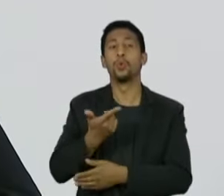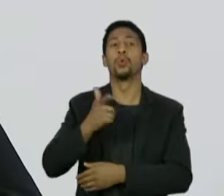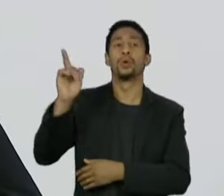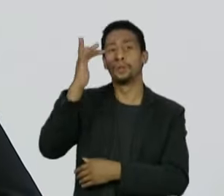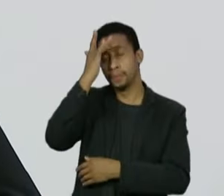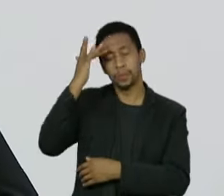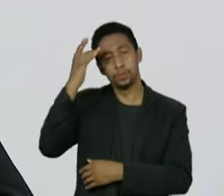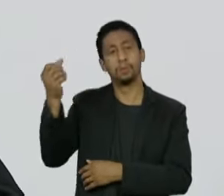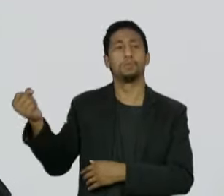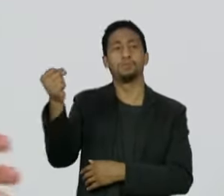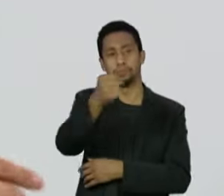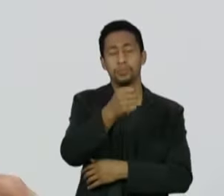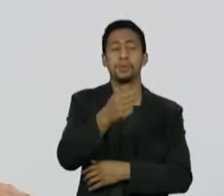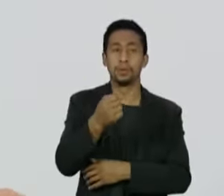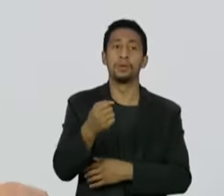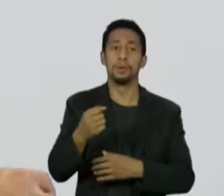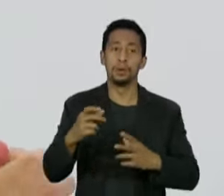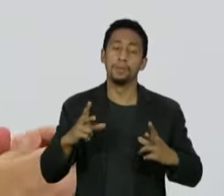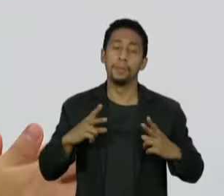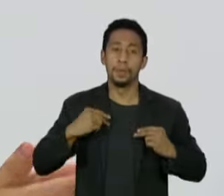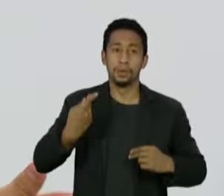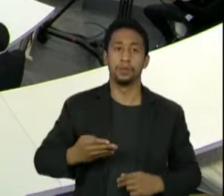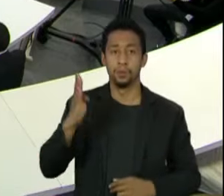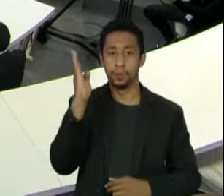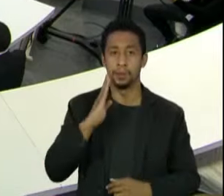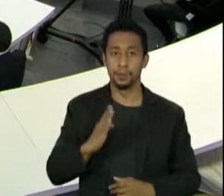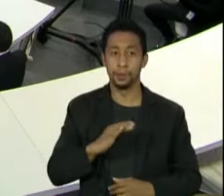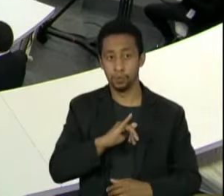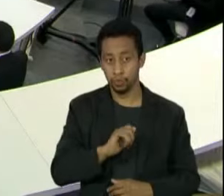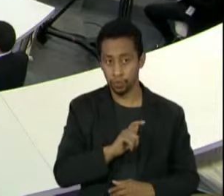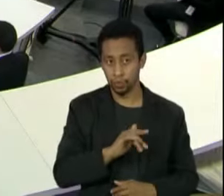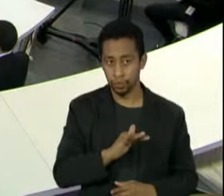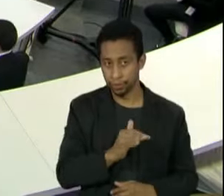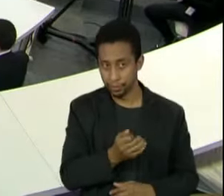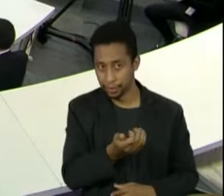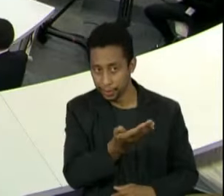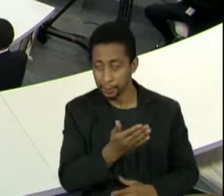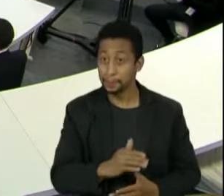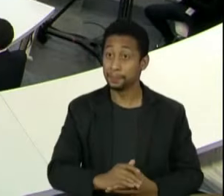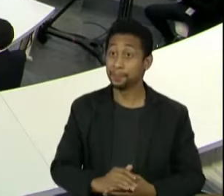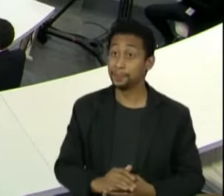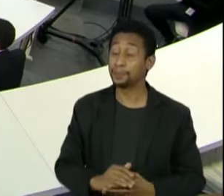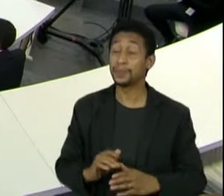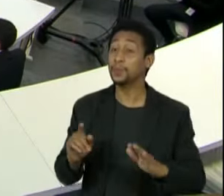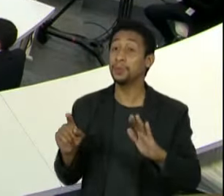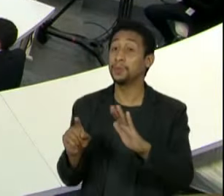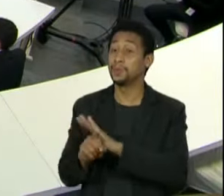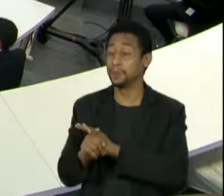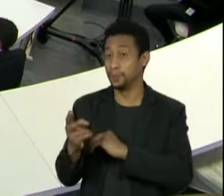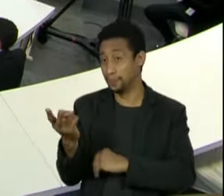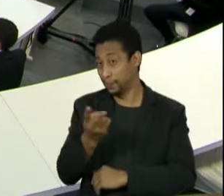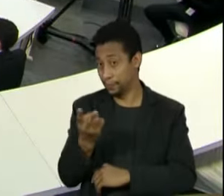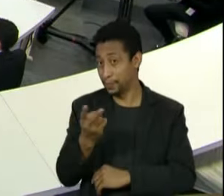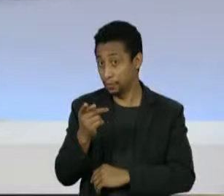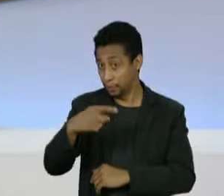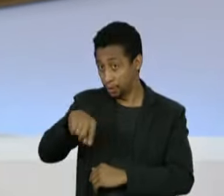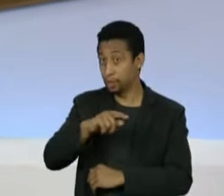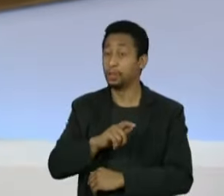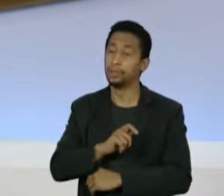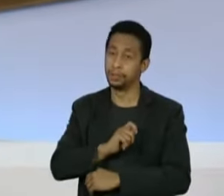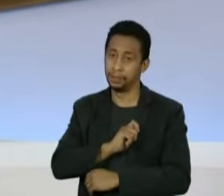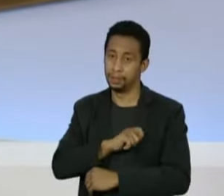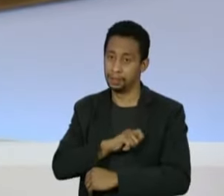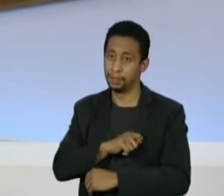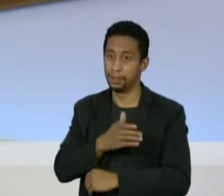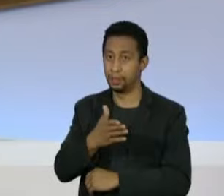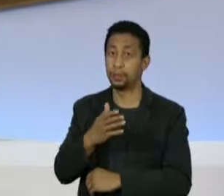uma terceira via. Eu acho que o Brasil merece. Júlia. Eu queria só, agora perguntando os dois como delegados, quais